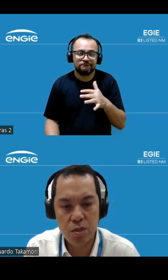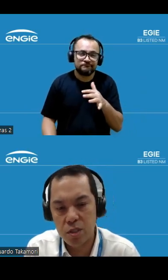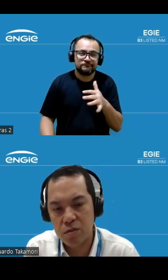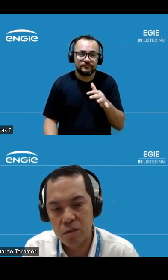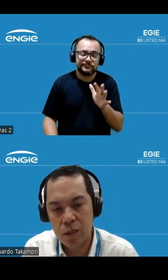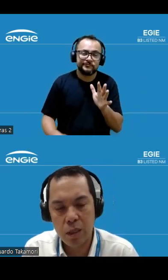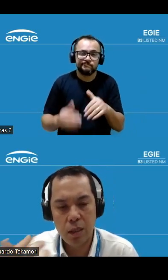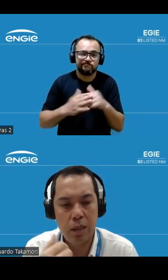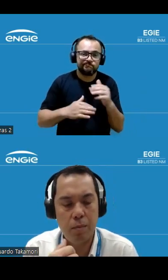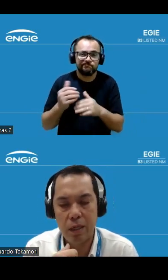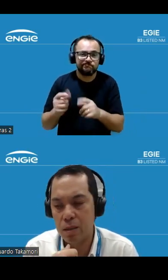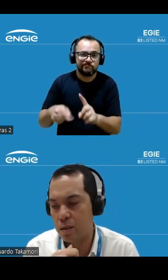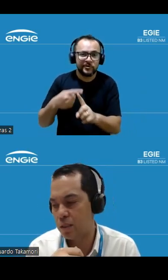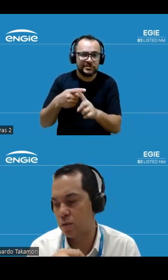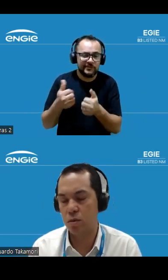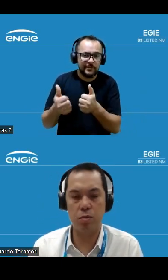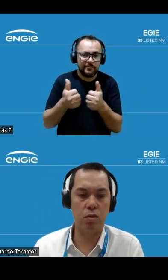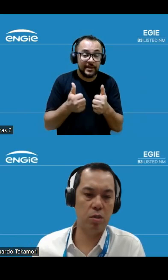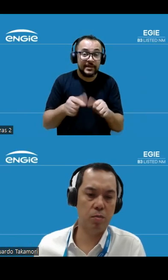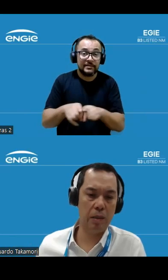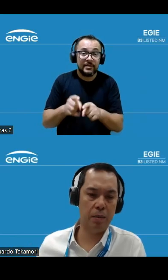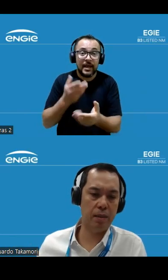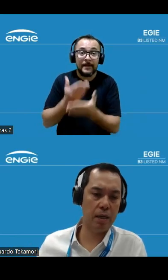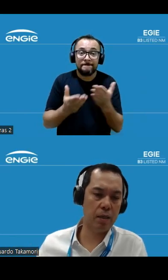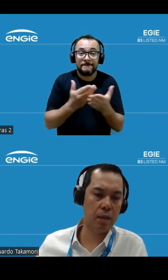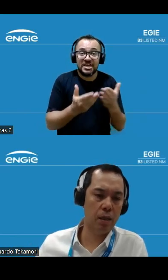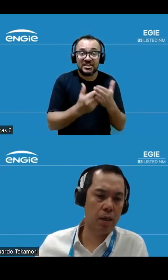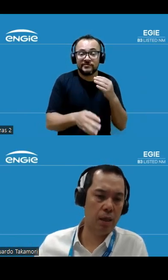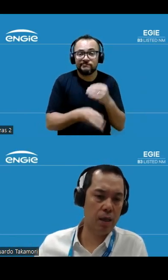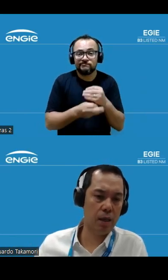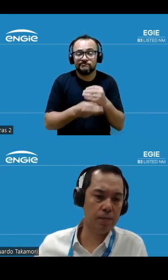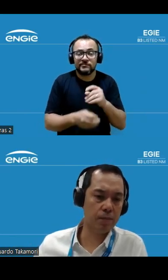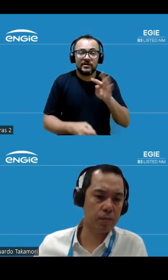IDO positiva e a perda dessas contribuições de Pampa e TAG.